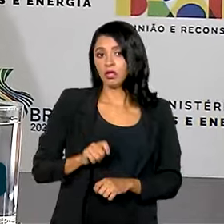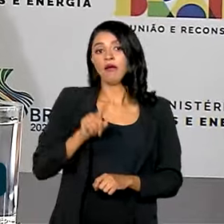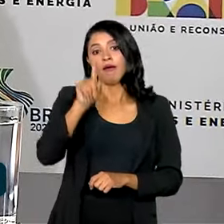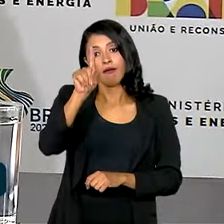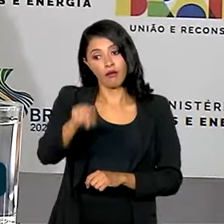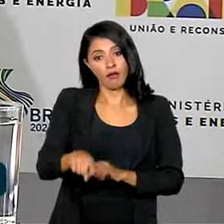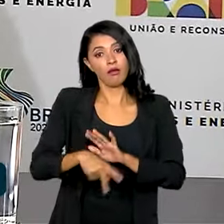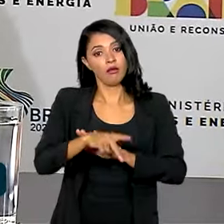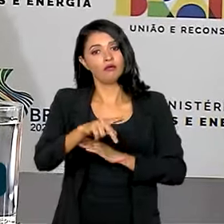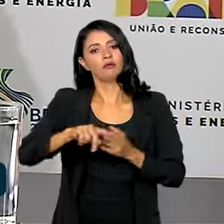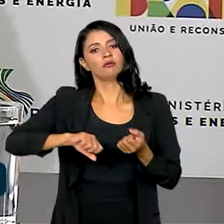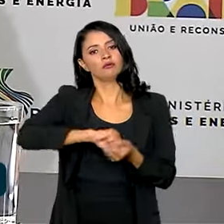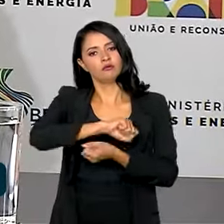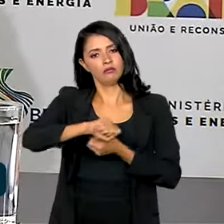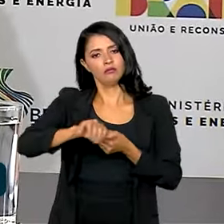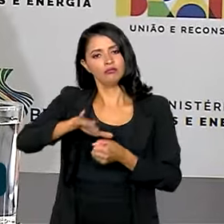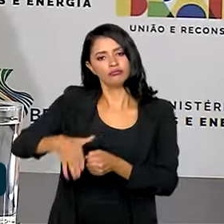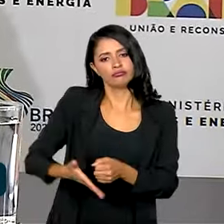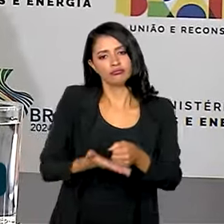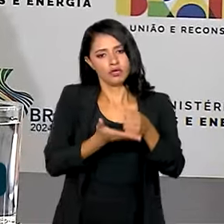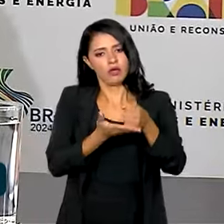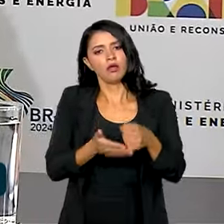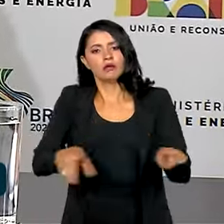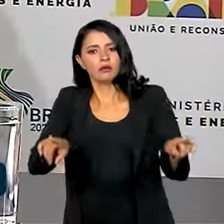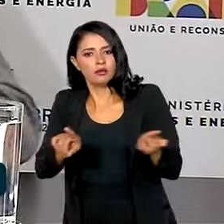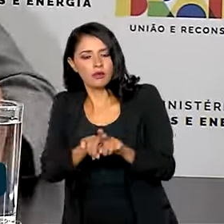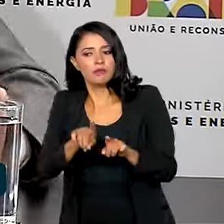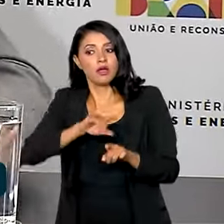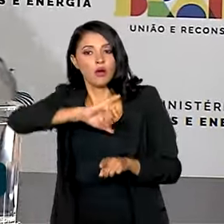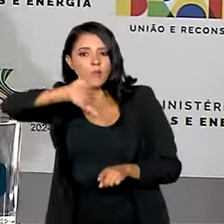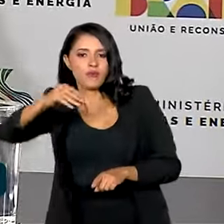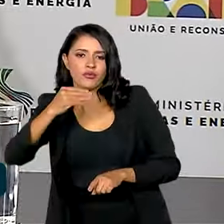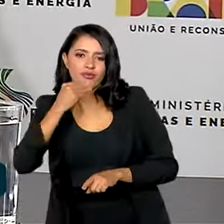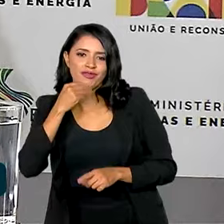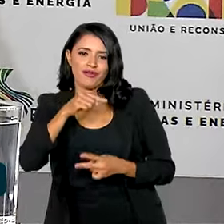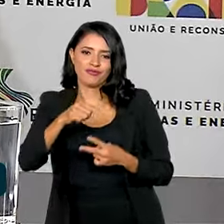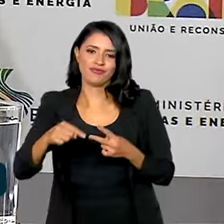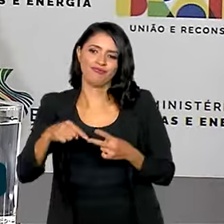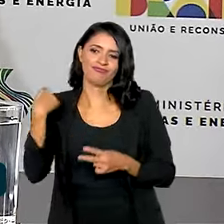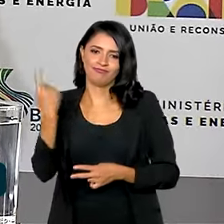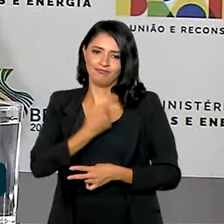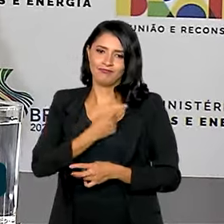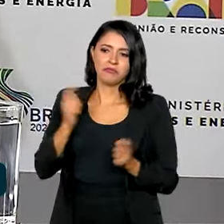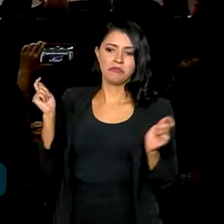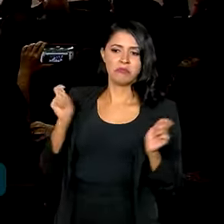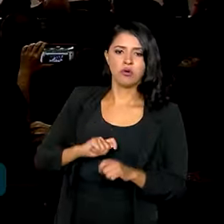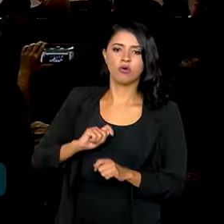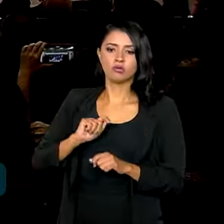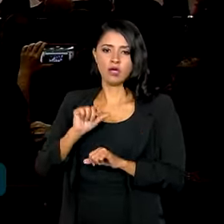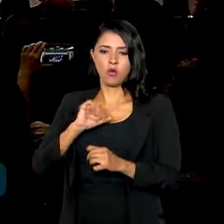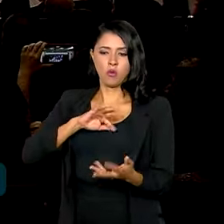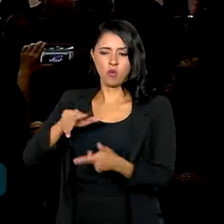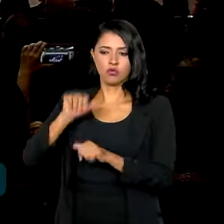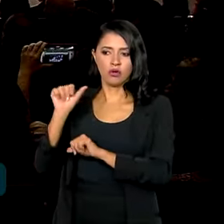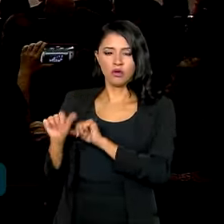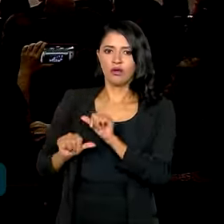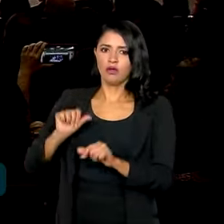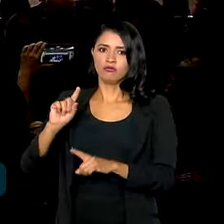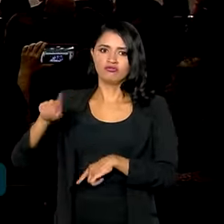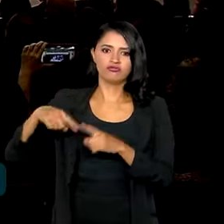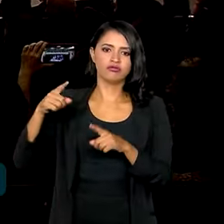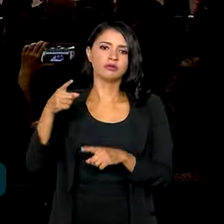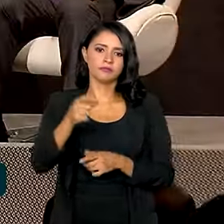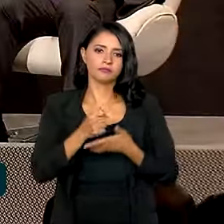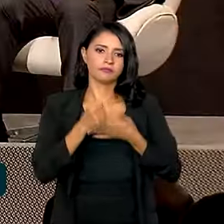seu vetor da sustentabilidade, mas que ela também seja uma janela de oportunidade para que a gente possa convergir o mundo. A cooperação